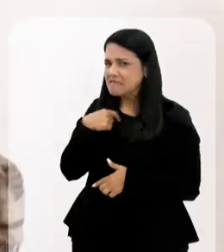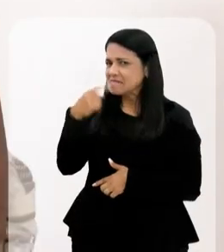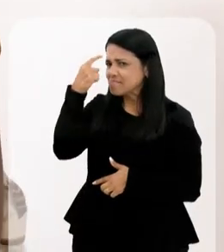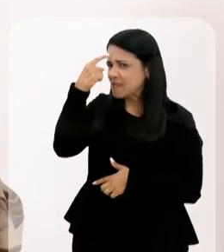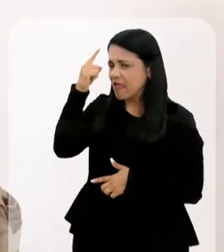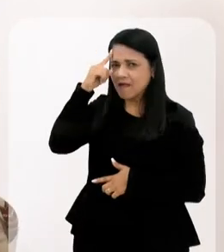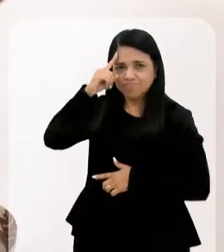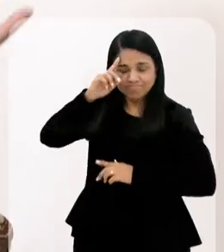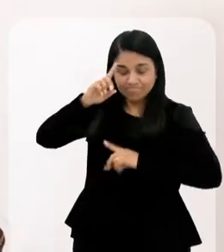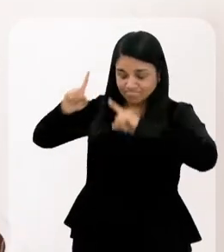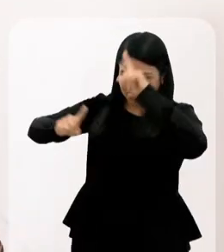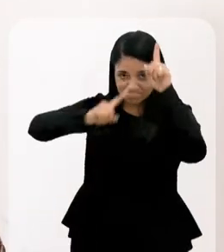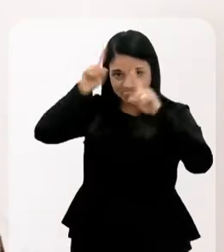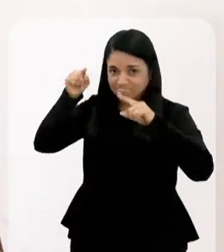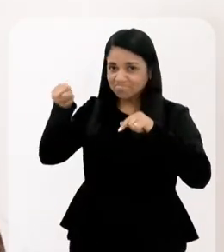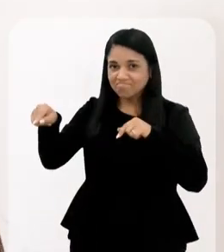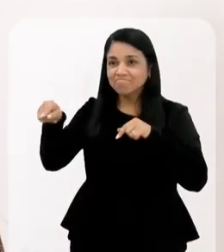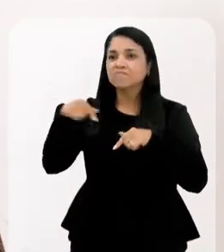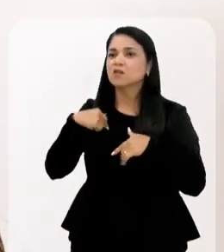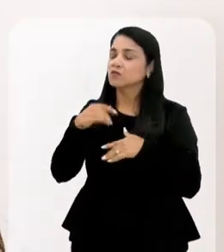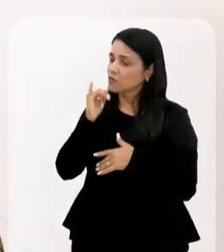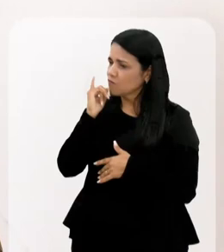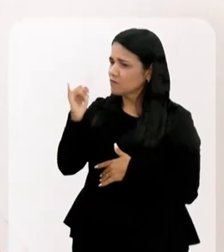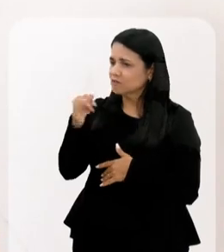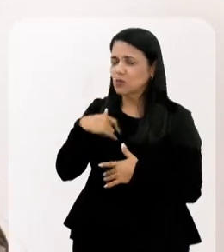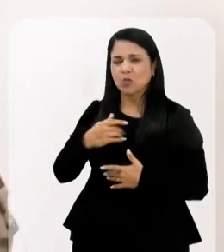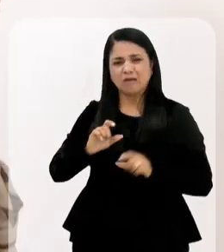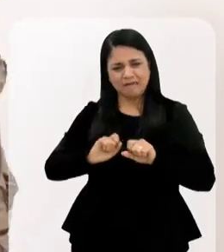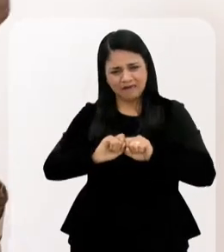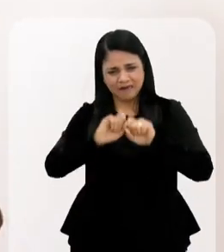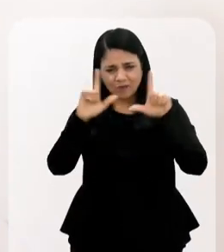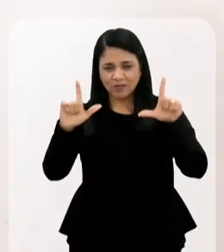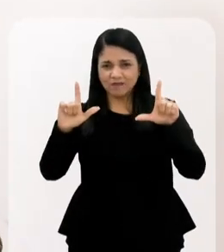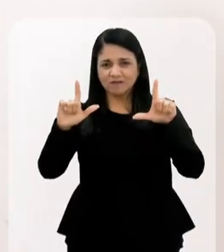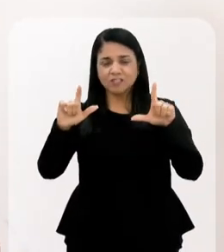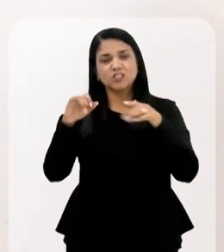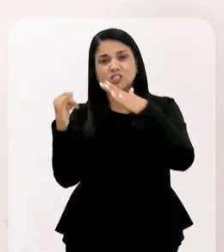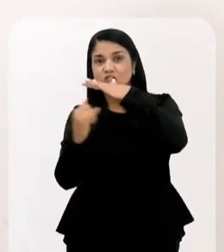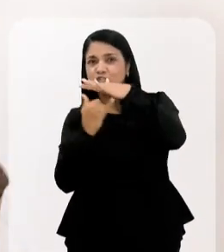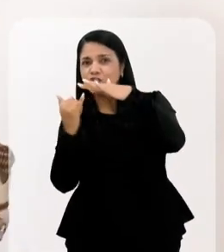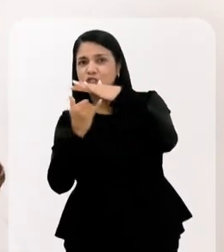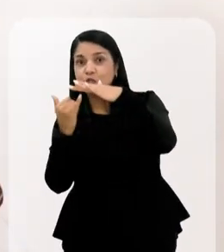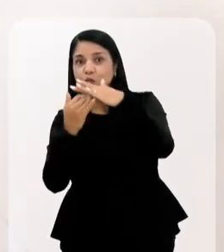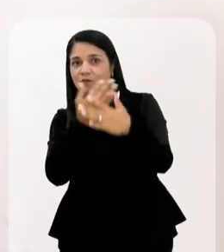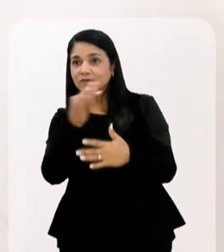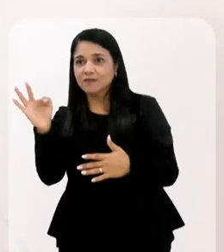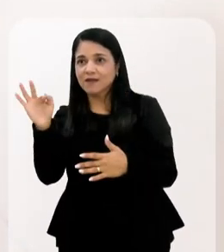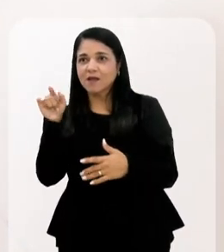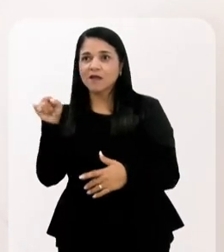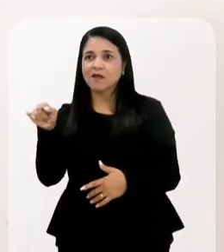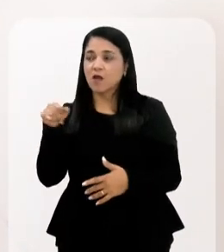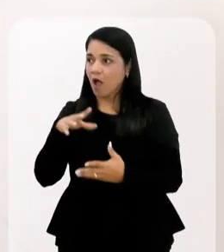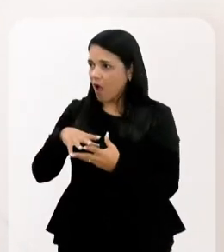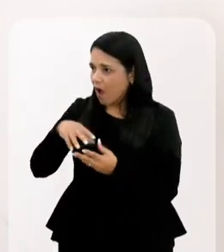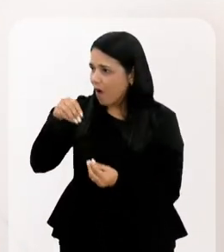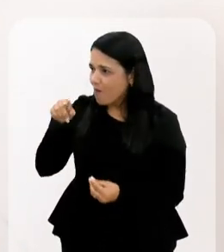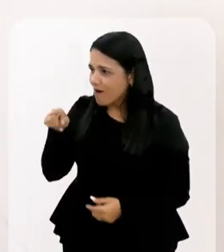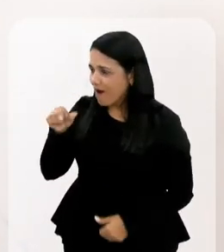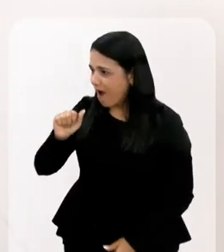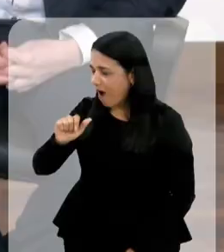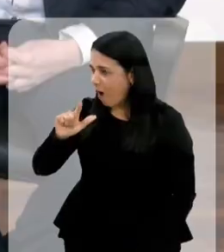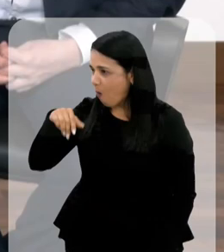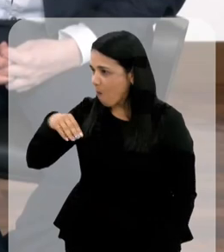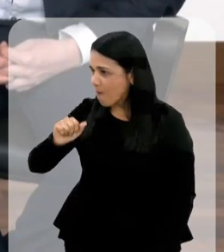que ele tem ideias assim. Porque, Almada, eu vou falar para você, não aguento mais ligar a televisão, viu? Instituto, lá vem Almada e